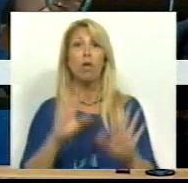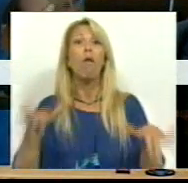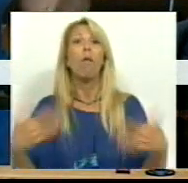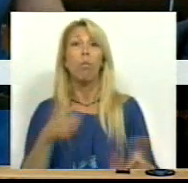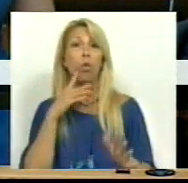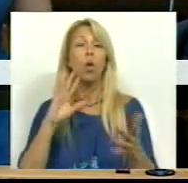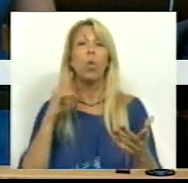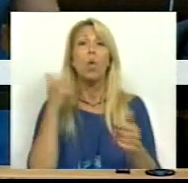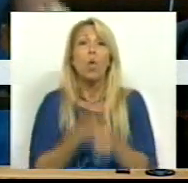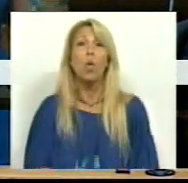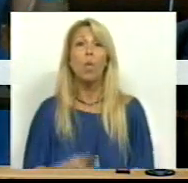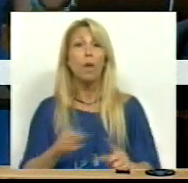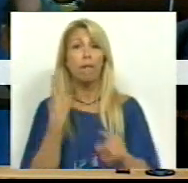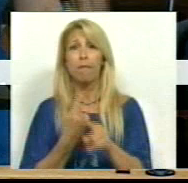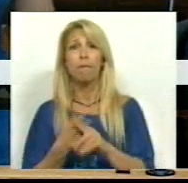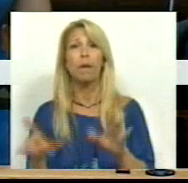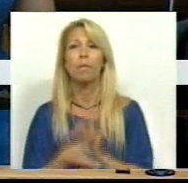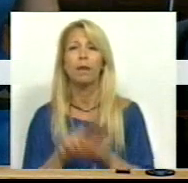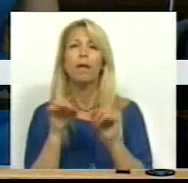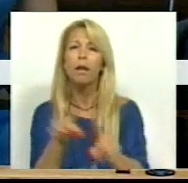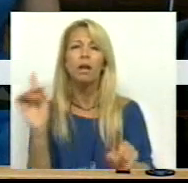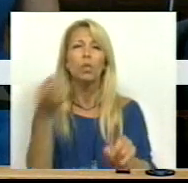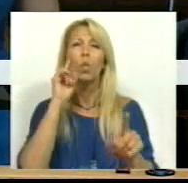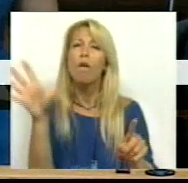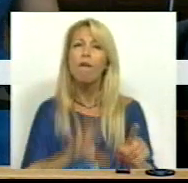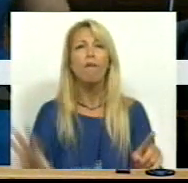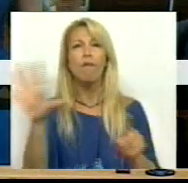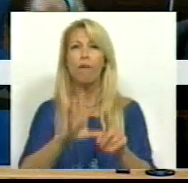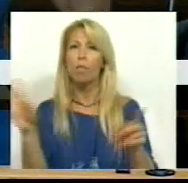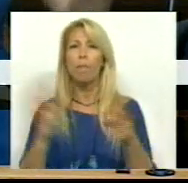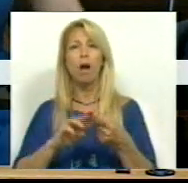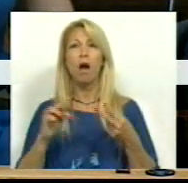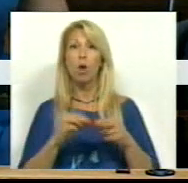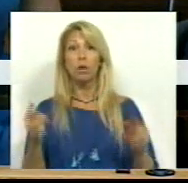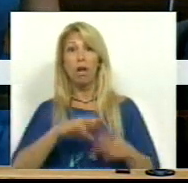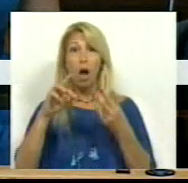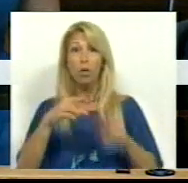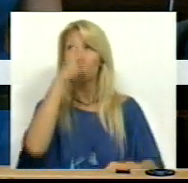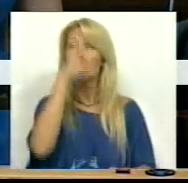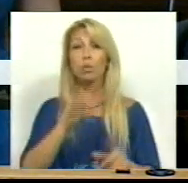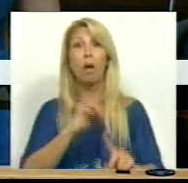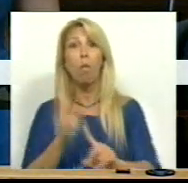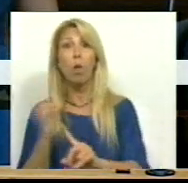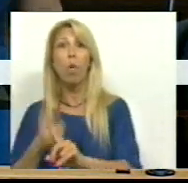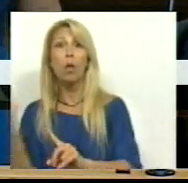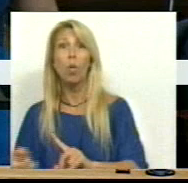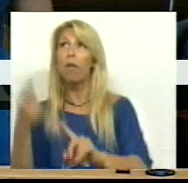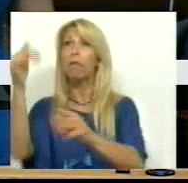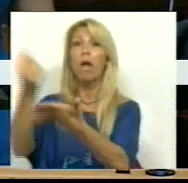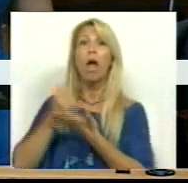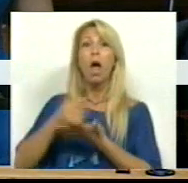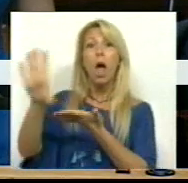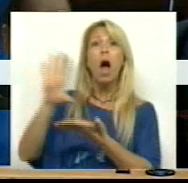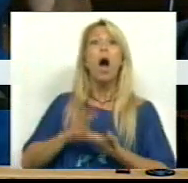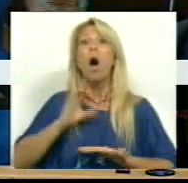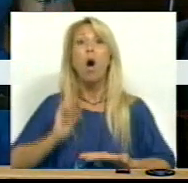não é forma nem deve ser procedimento para as autarquias. Essas autarquias não sabem anualmente com o que podem contar e a